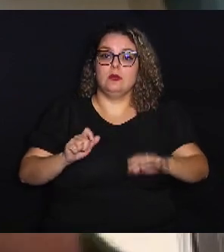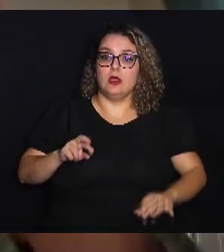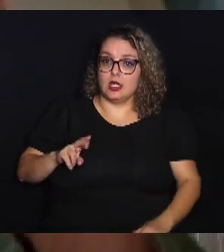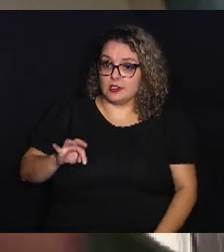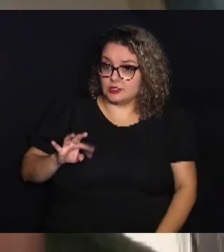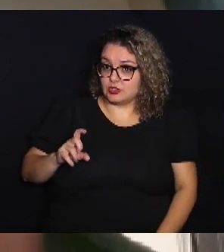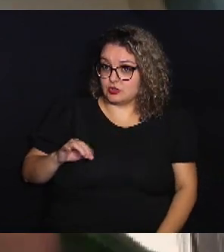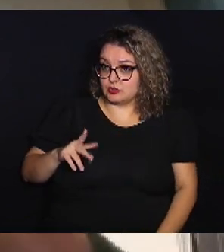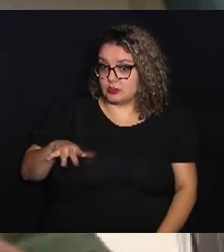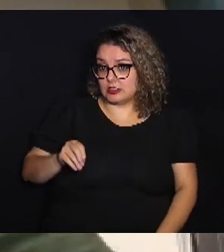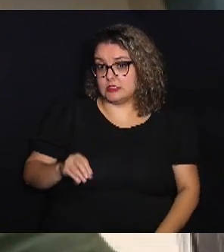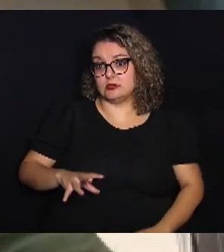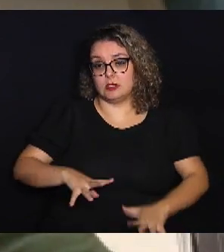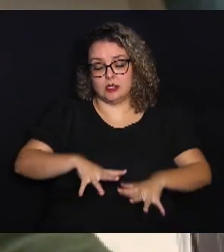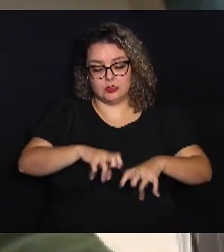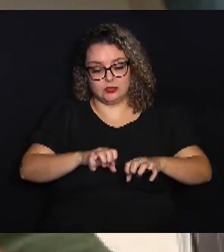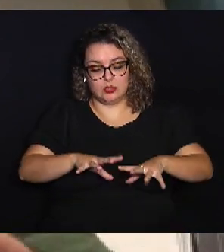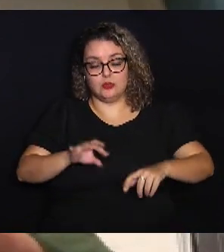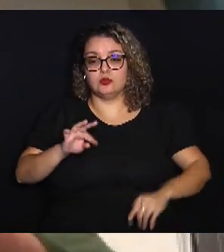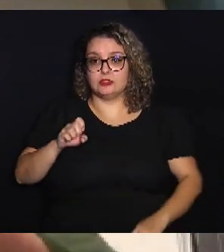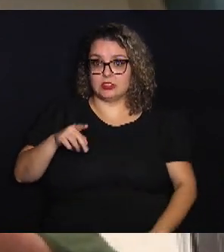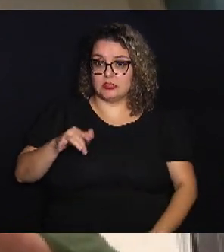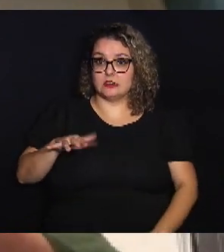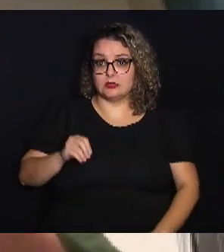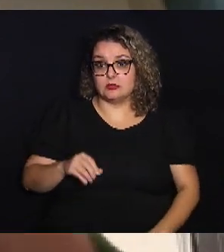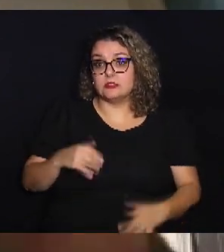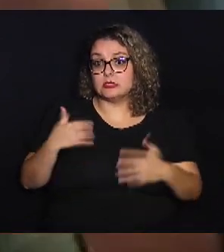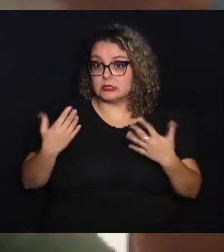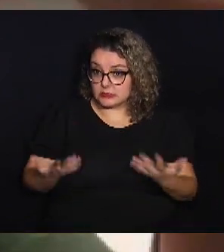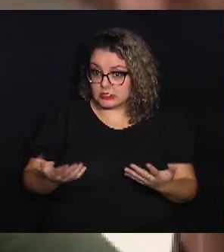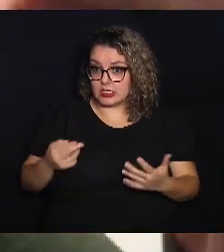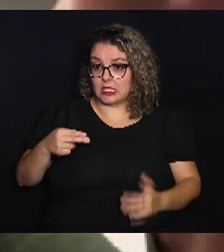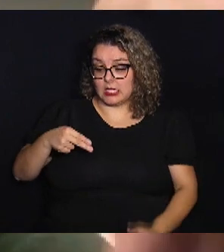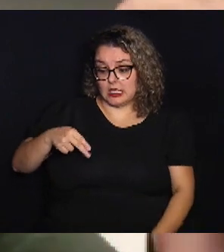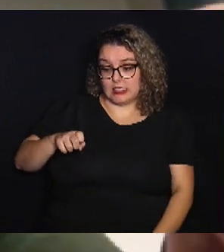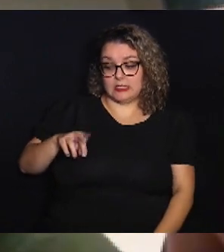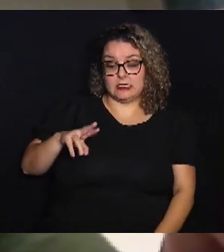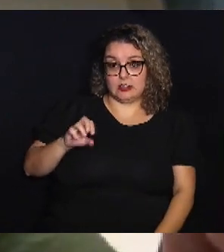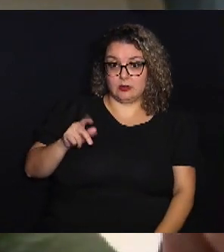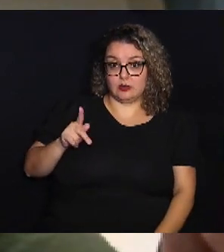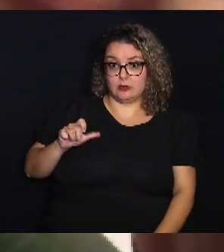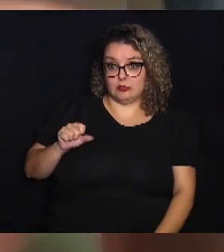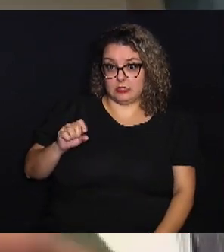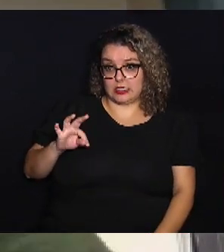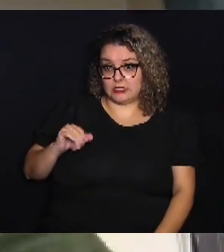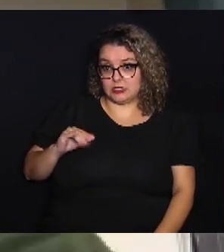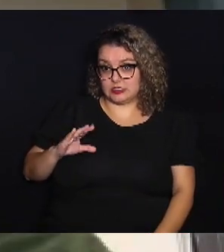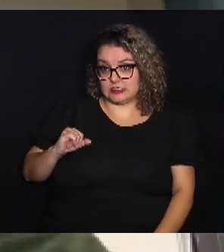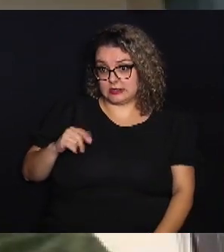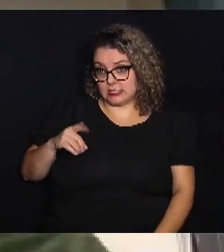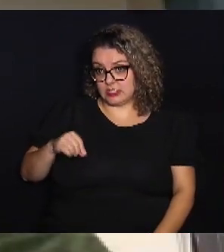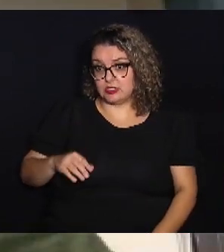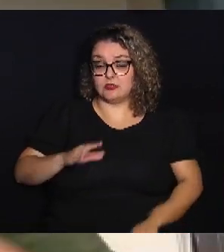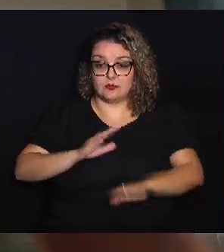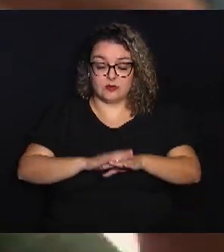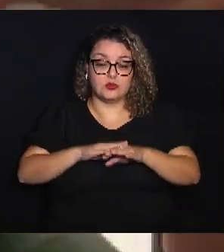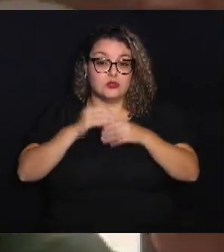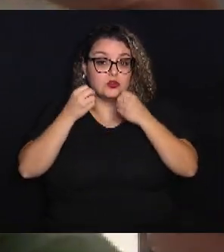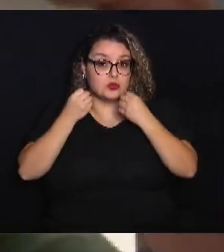articulação, soltar os tendões. Então, a neuroplasticidade, ela funciona bem,